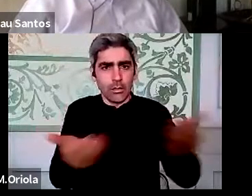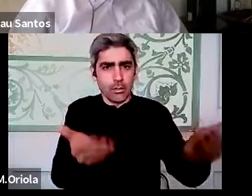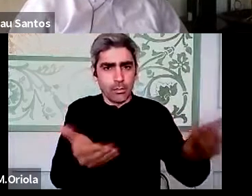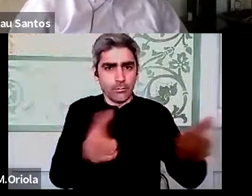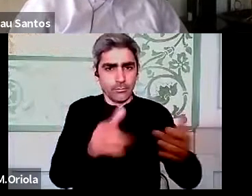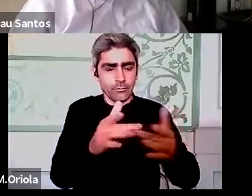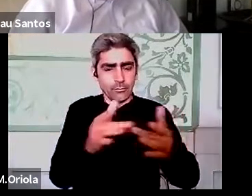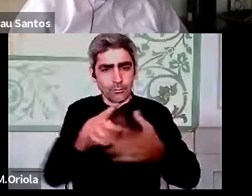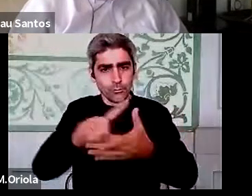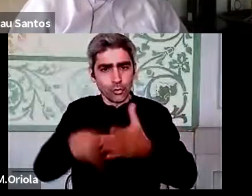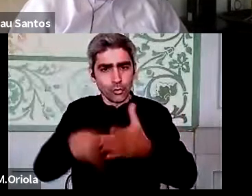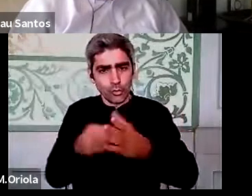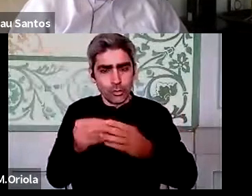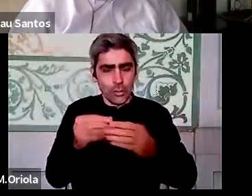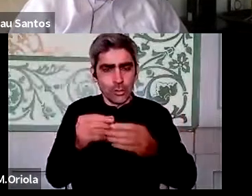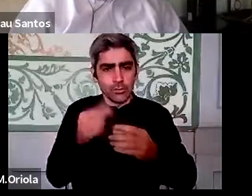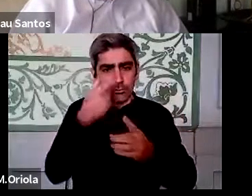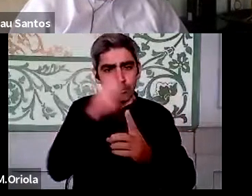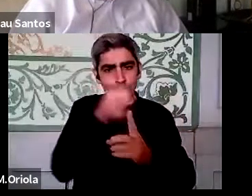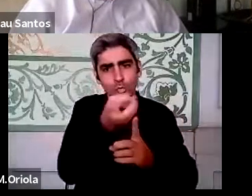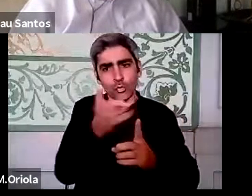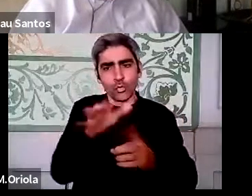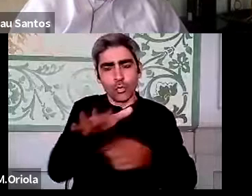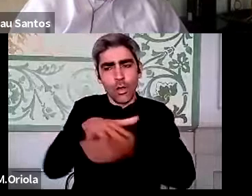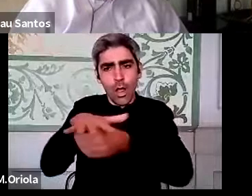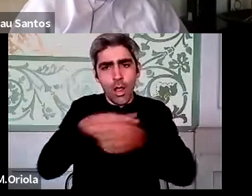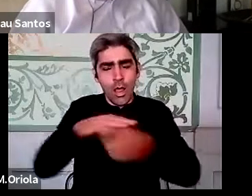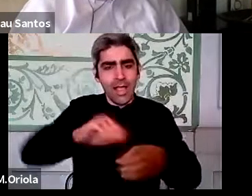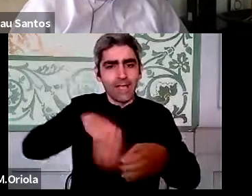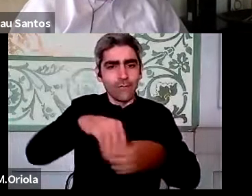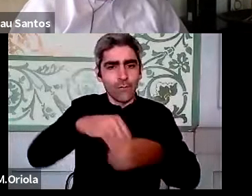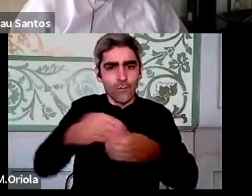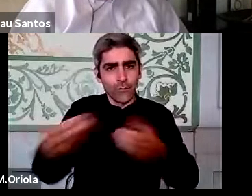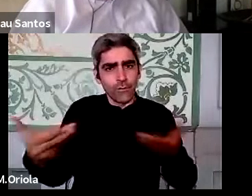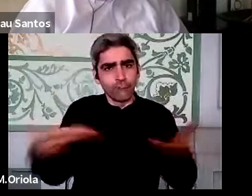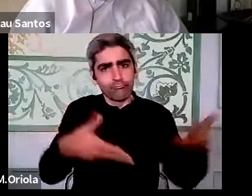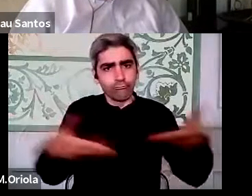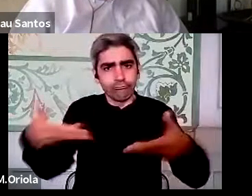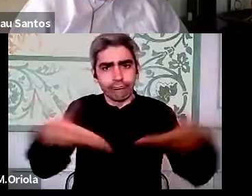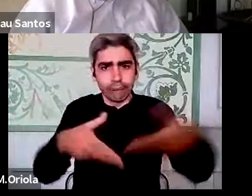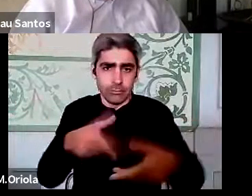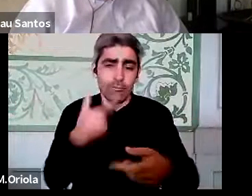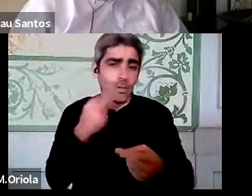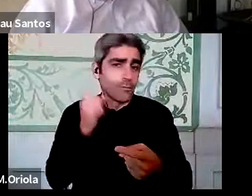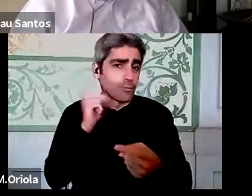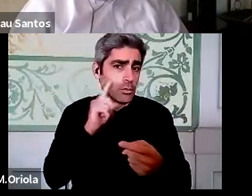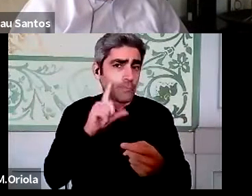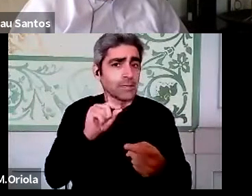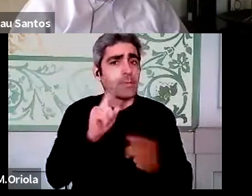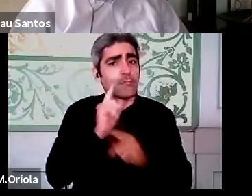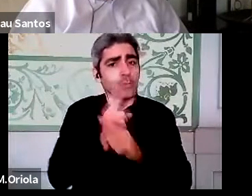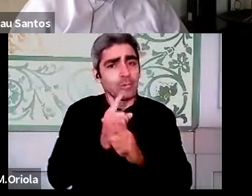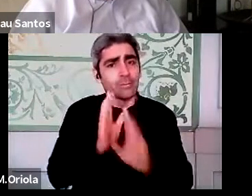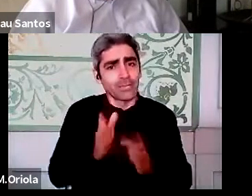projetos multidimensionais, com as várias áreas envolvidas são extraordinariamente importantes, mas também temos que manter uma